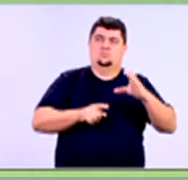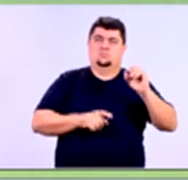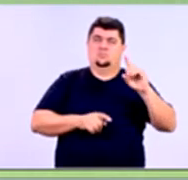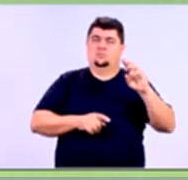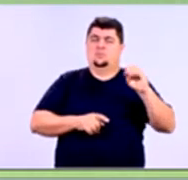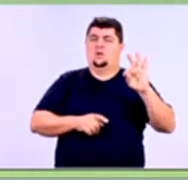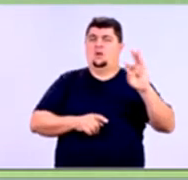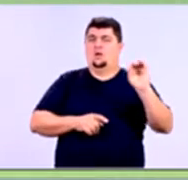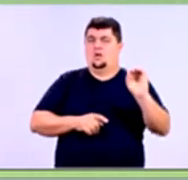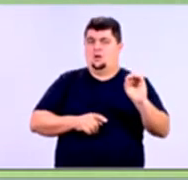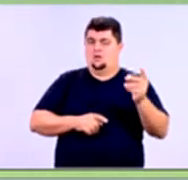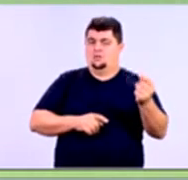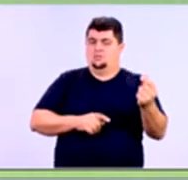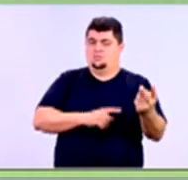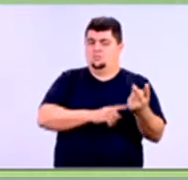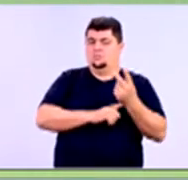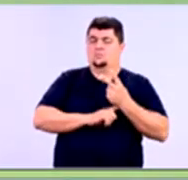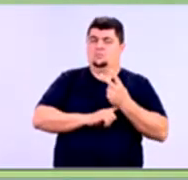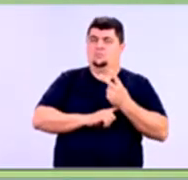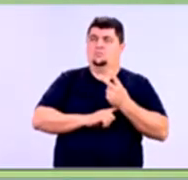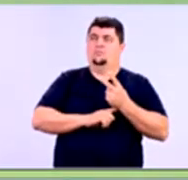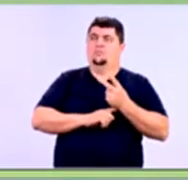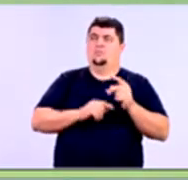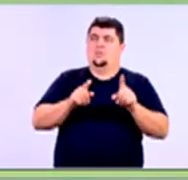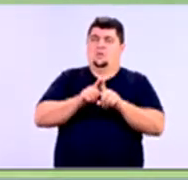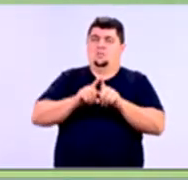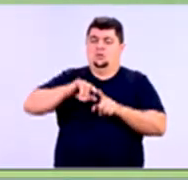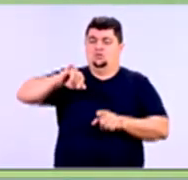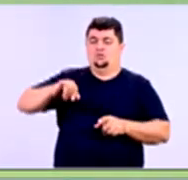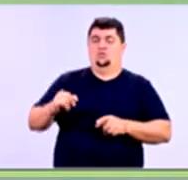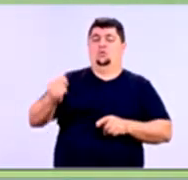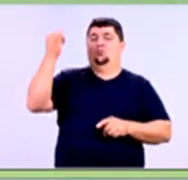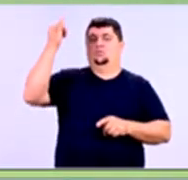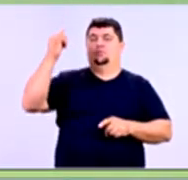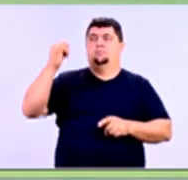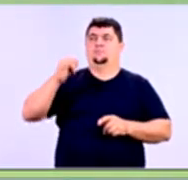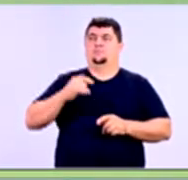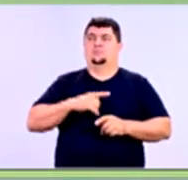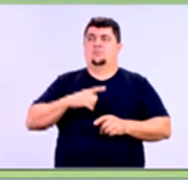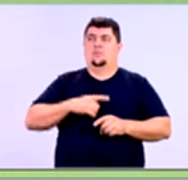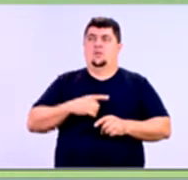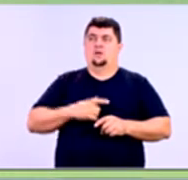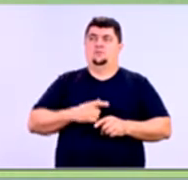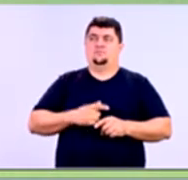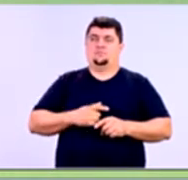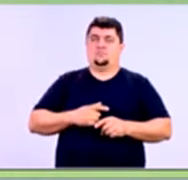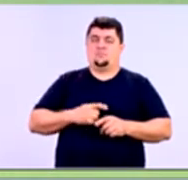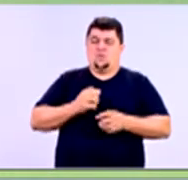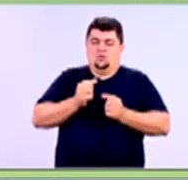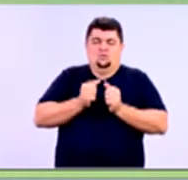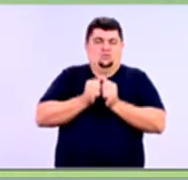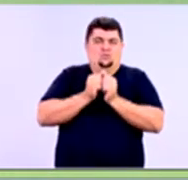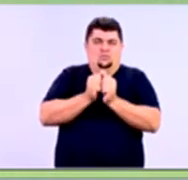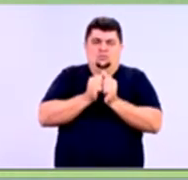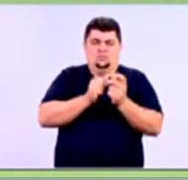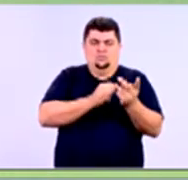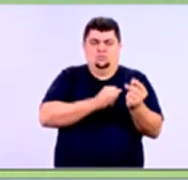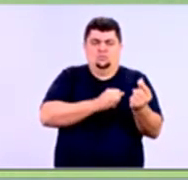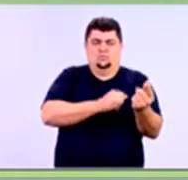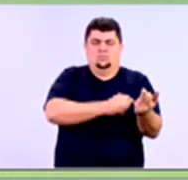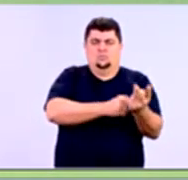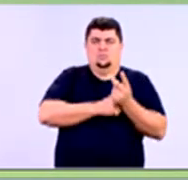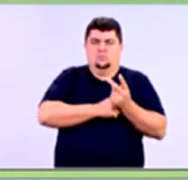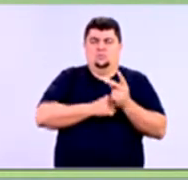e juros. Esses dois aqui, gente, eles caminham juntos. Quando um